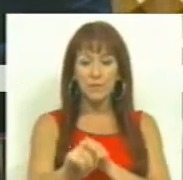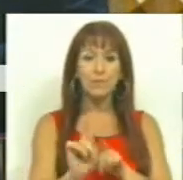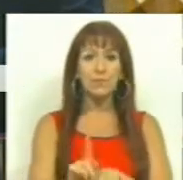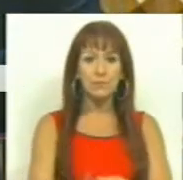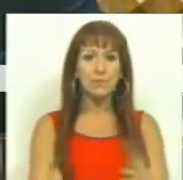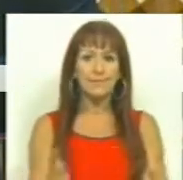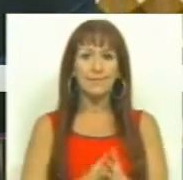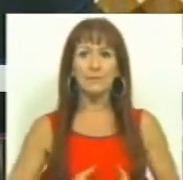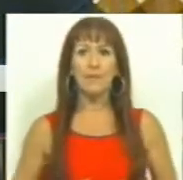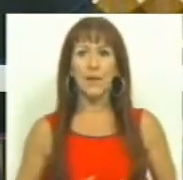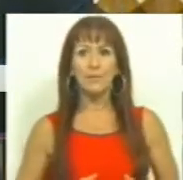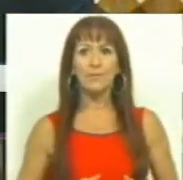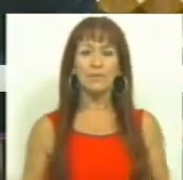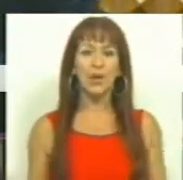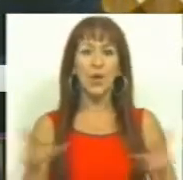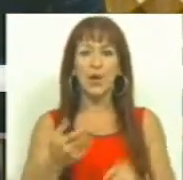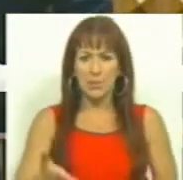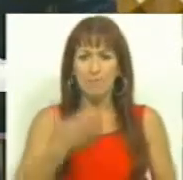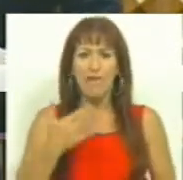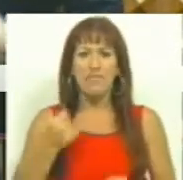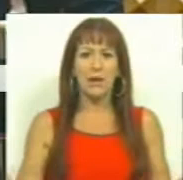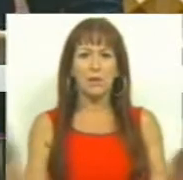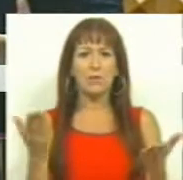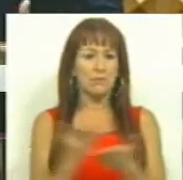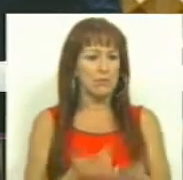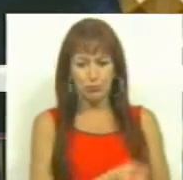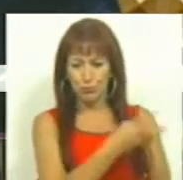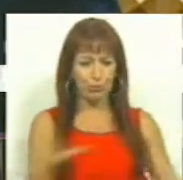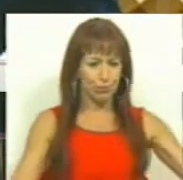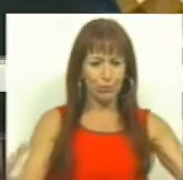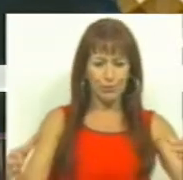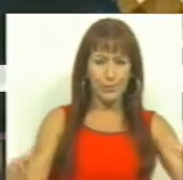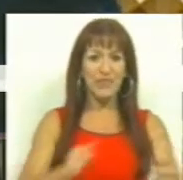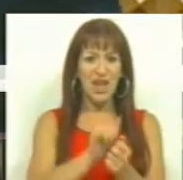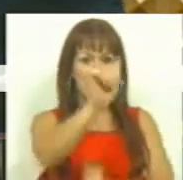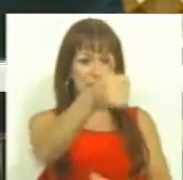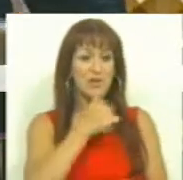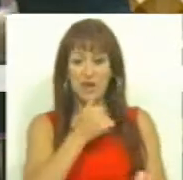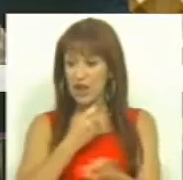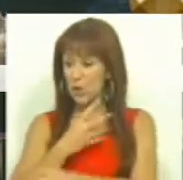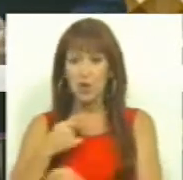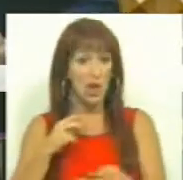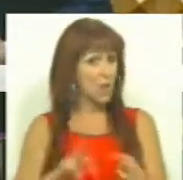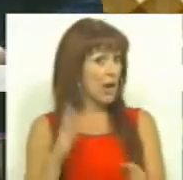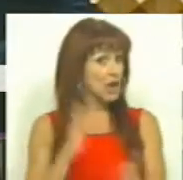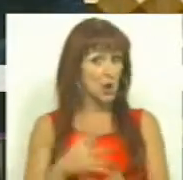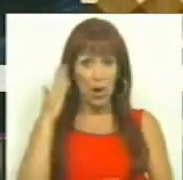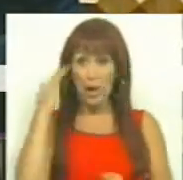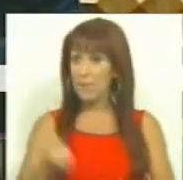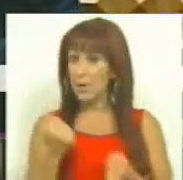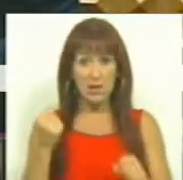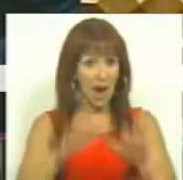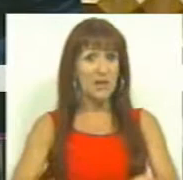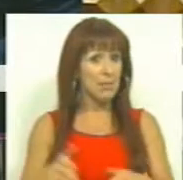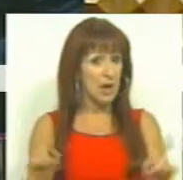dos novos megaagrupamentos, são diplomas e medidas que não mexem só com a incapacidade da